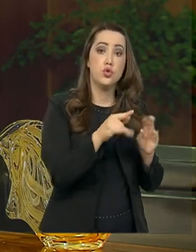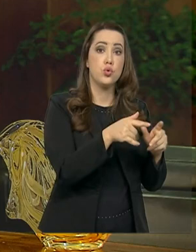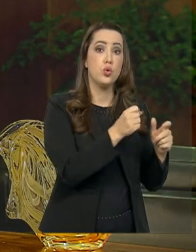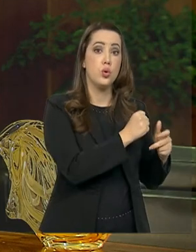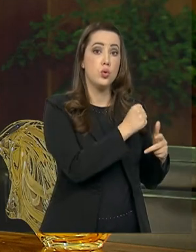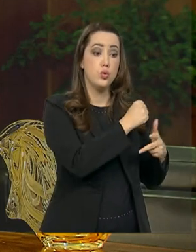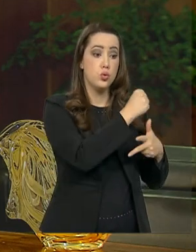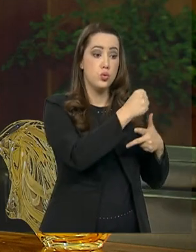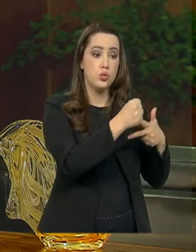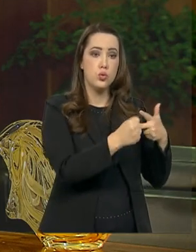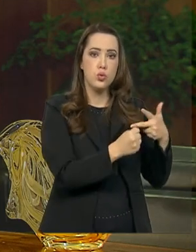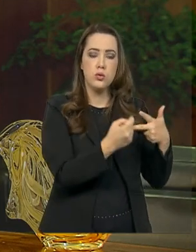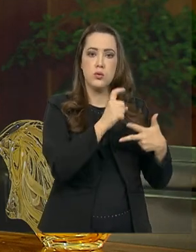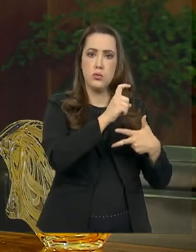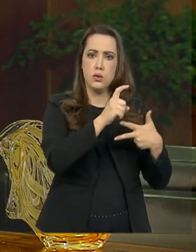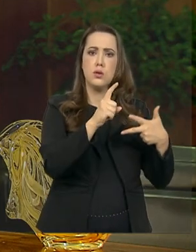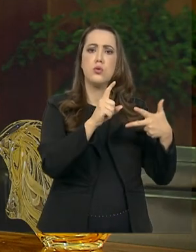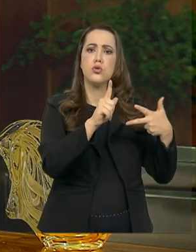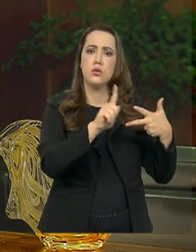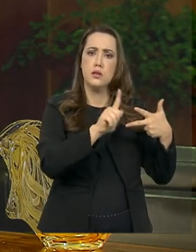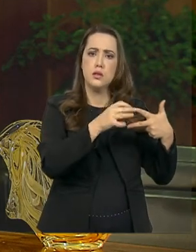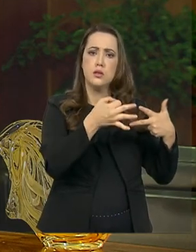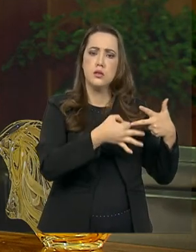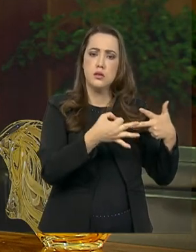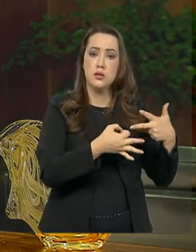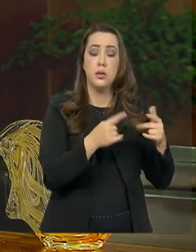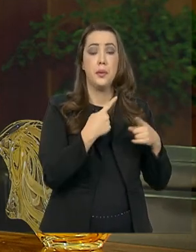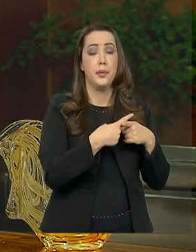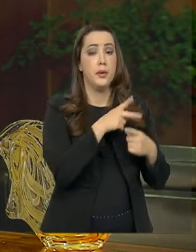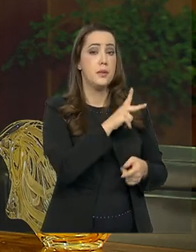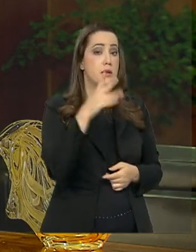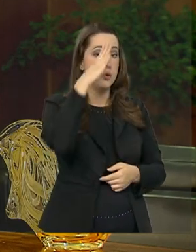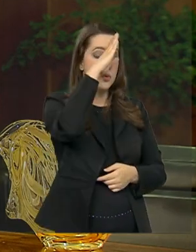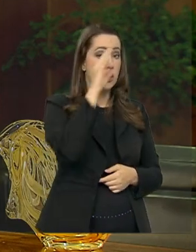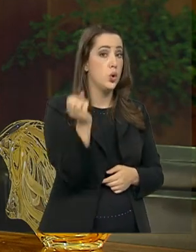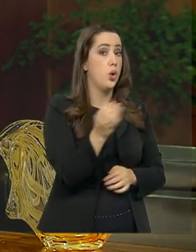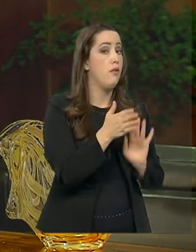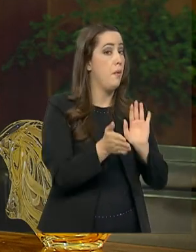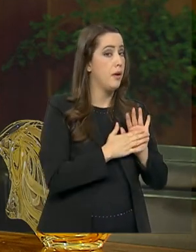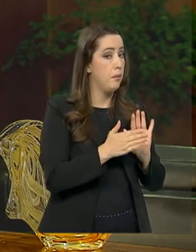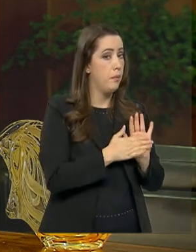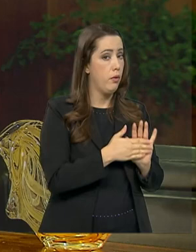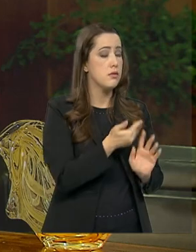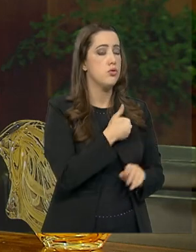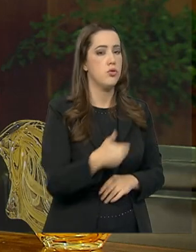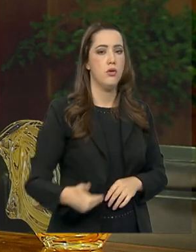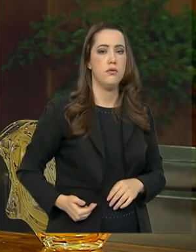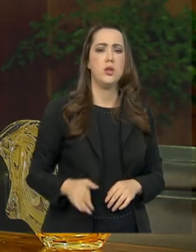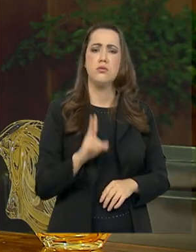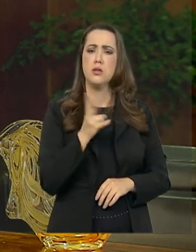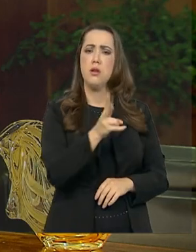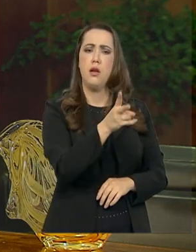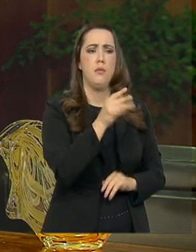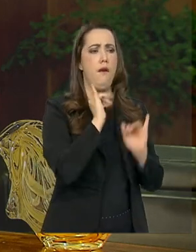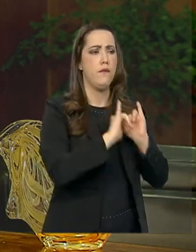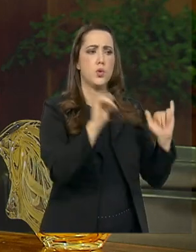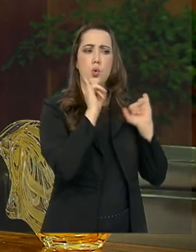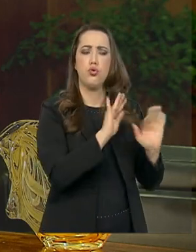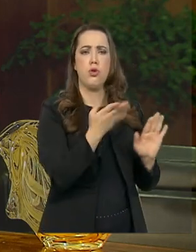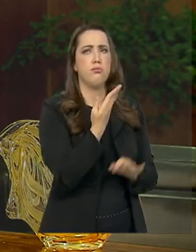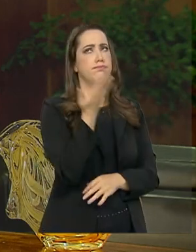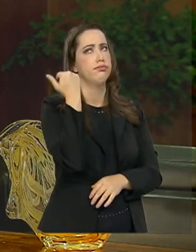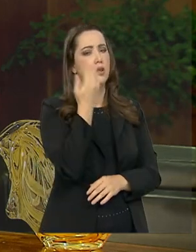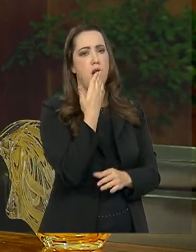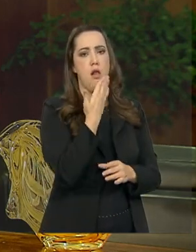O presidente, ele efetivamente vem com uma nova proposta de governar, deixou isso muito claro desde sempre, desde a campanha e quando começou a